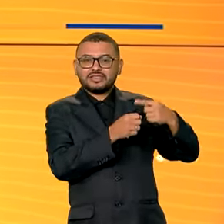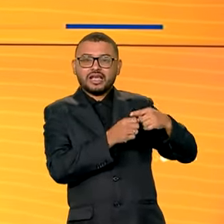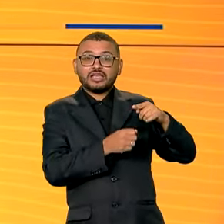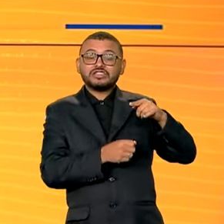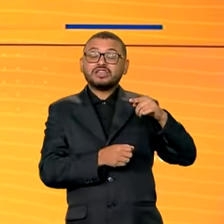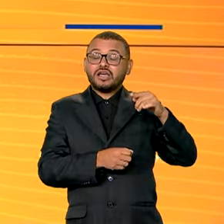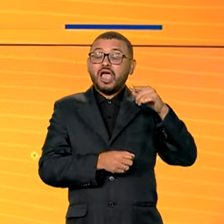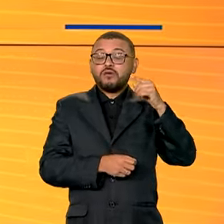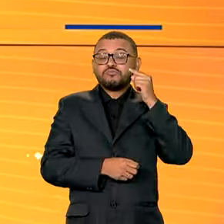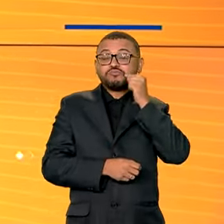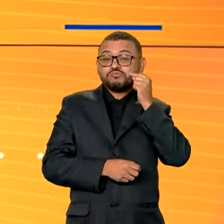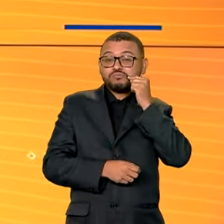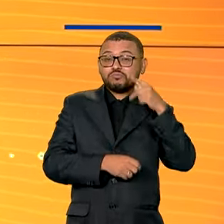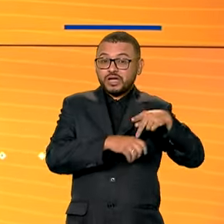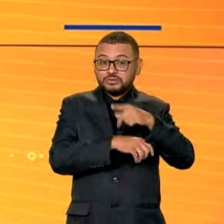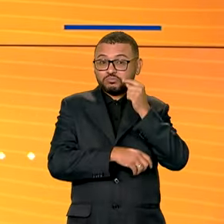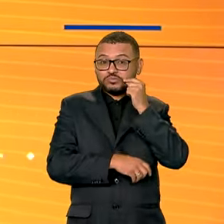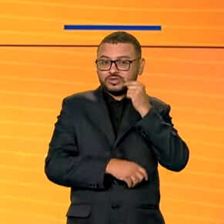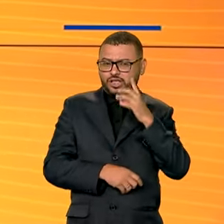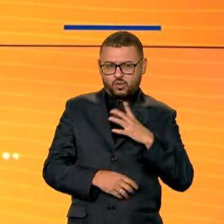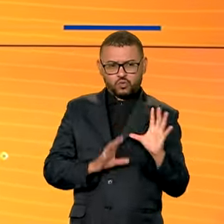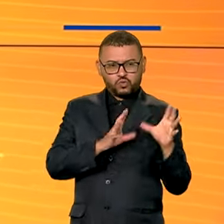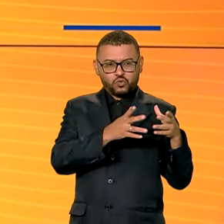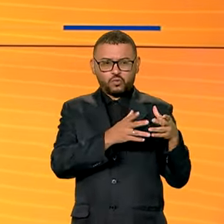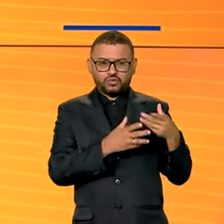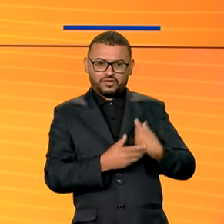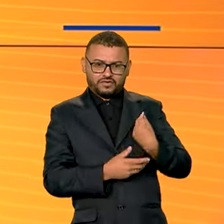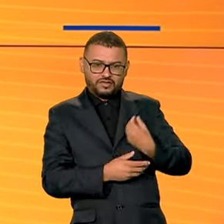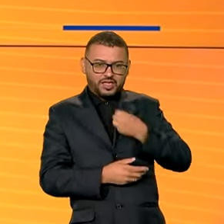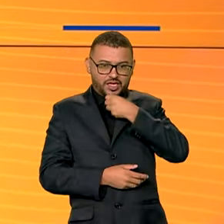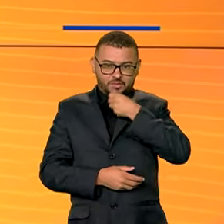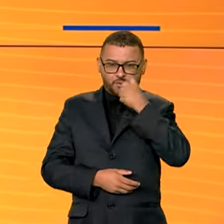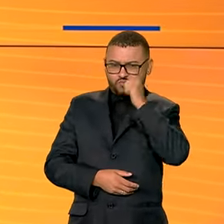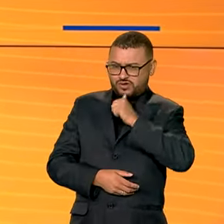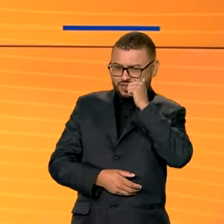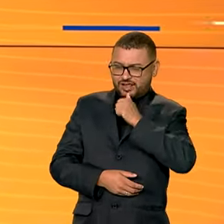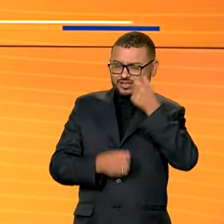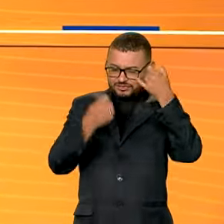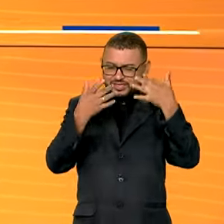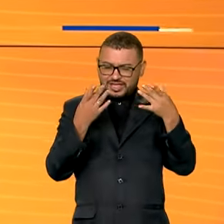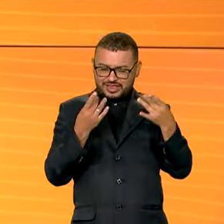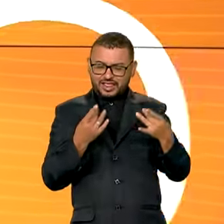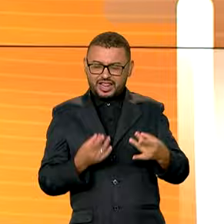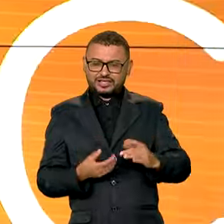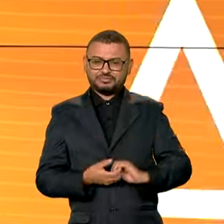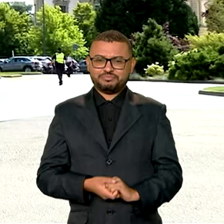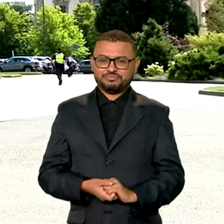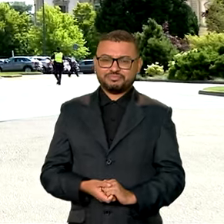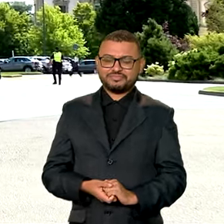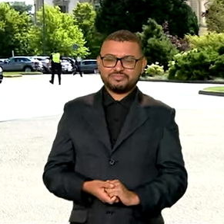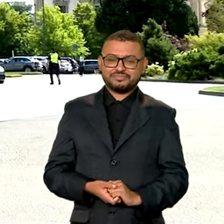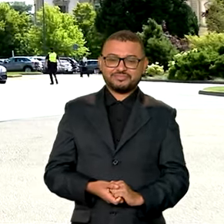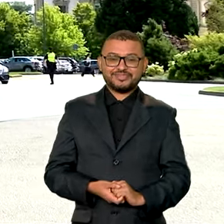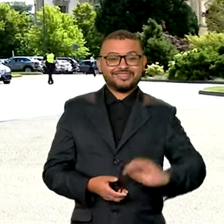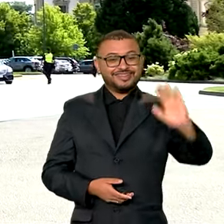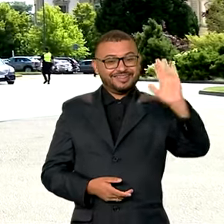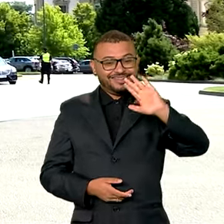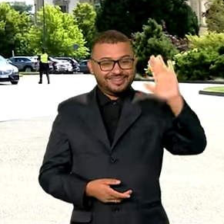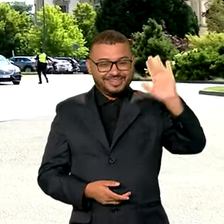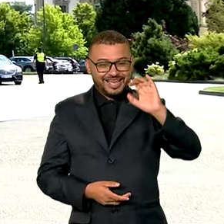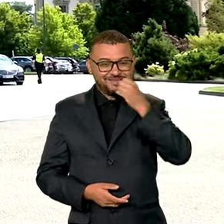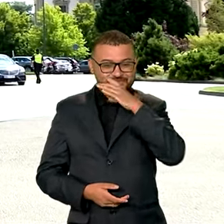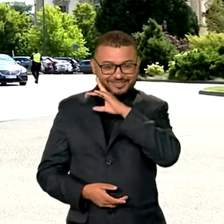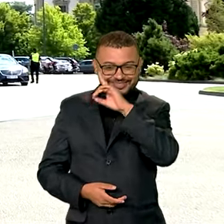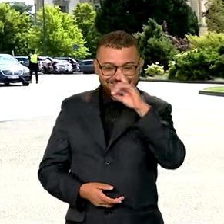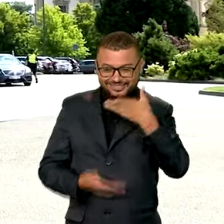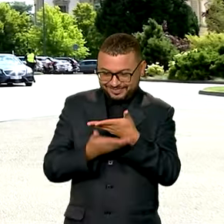Suíça. A nossa equipe já está por lá. A repórter Gabriela Noronha traz os detalhes para a gente. Olá, bom dia, Vanessa.